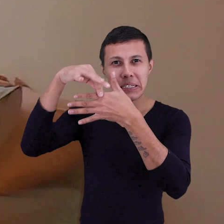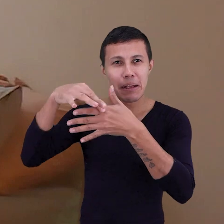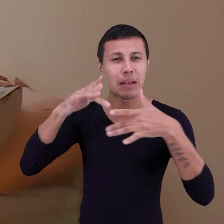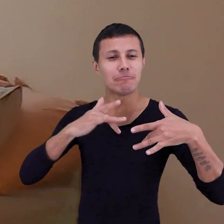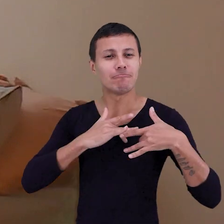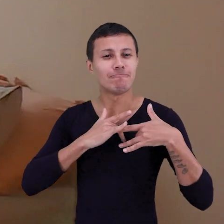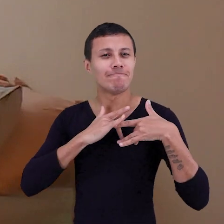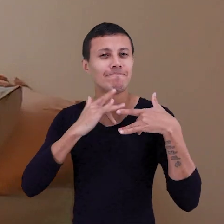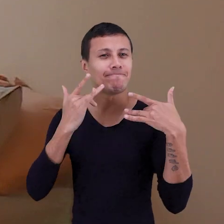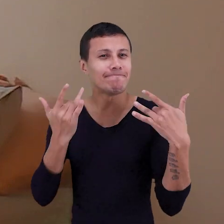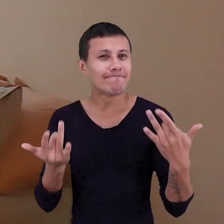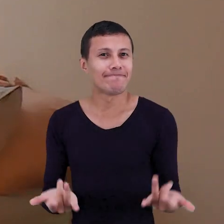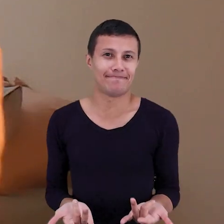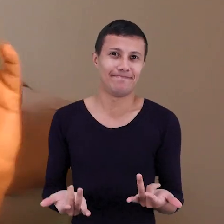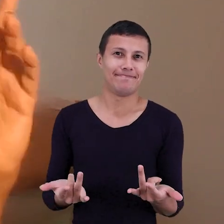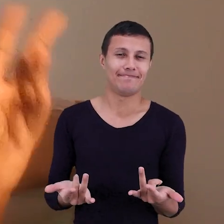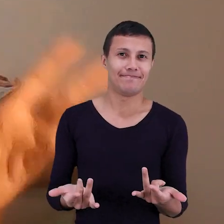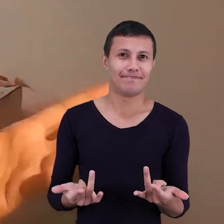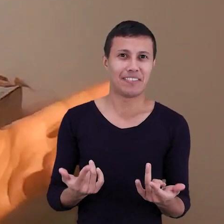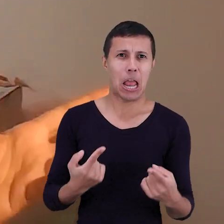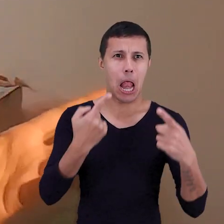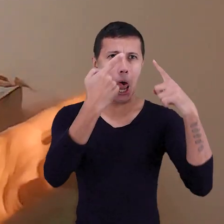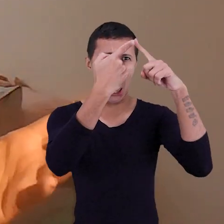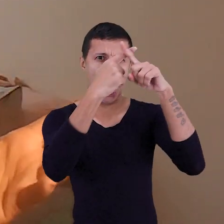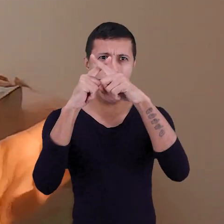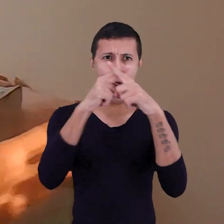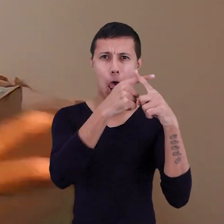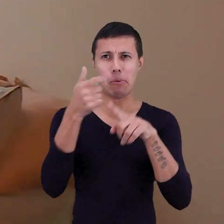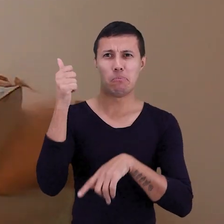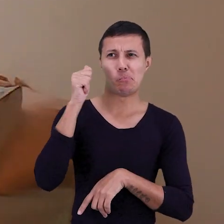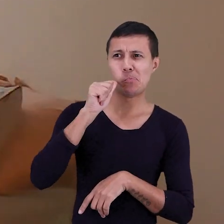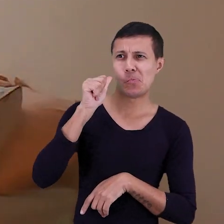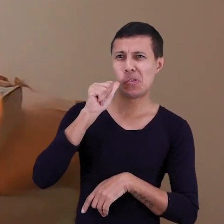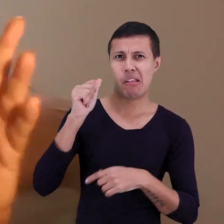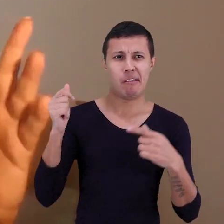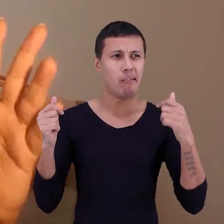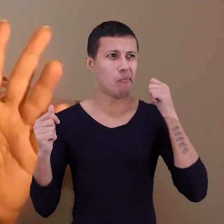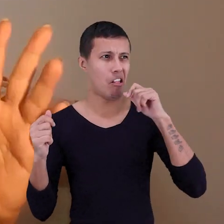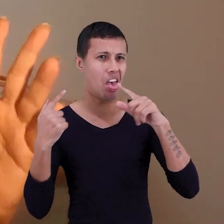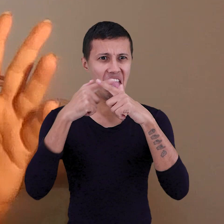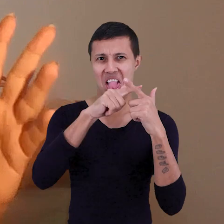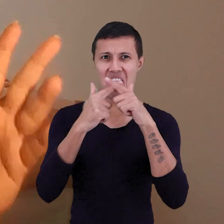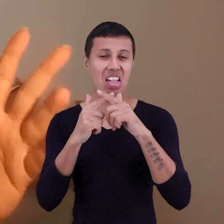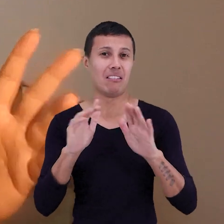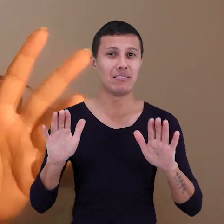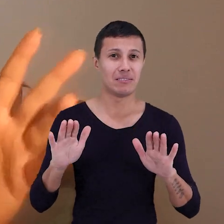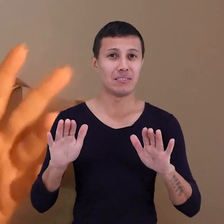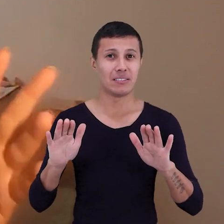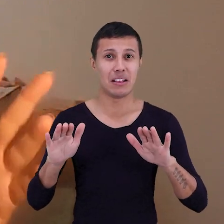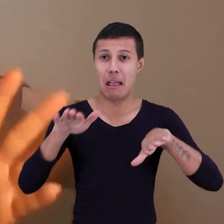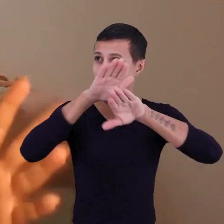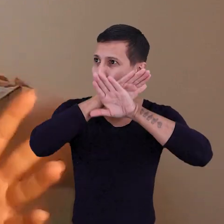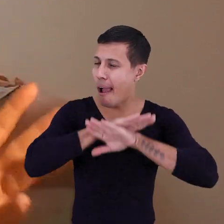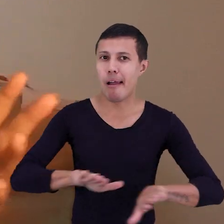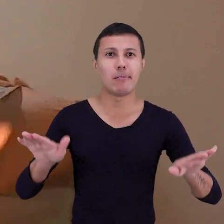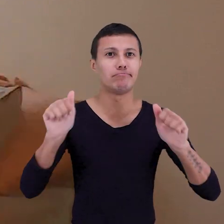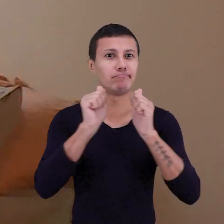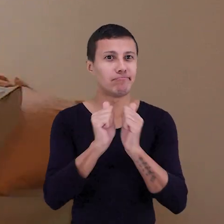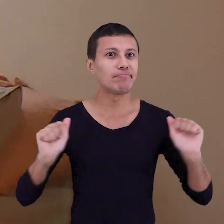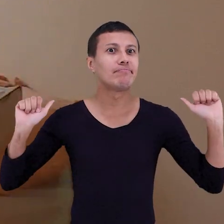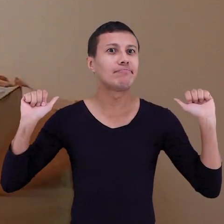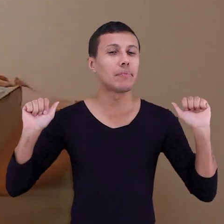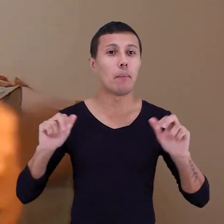generosidade. Aquela competitividade feminina também precisou ser rompida,